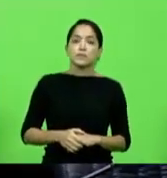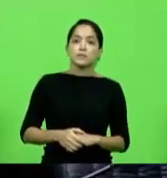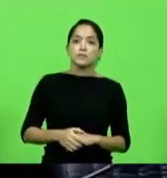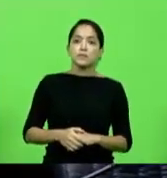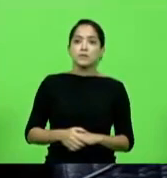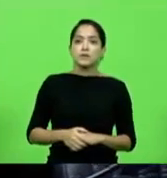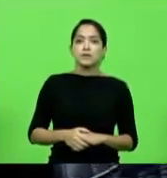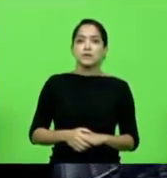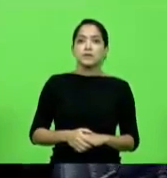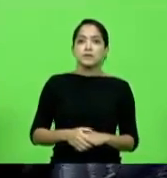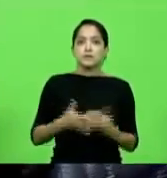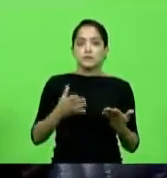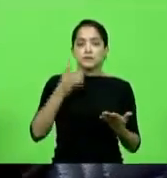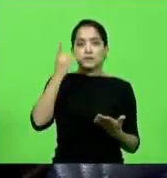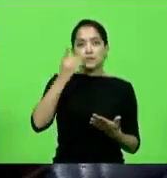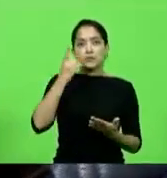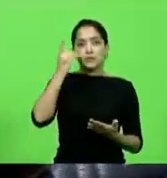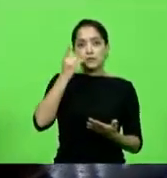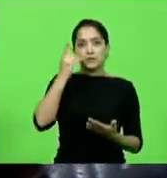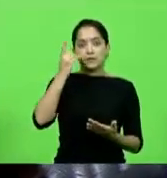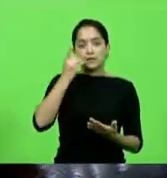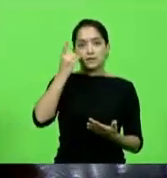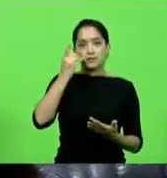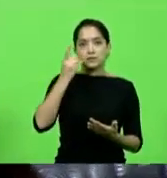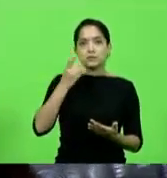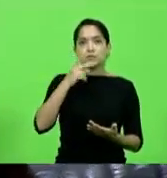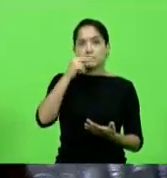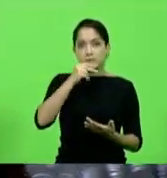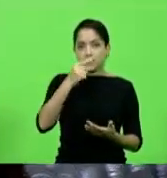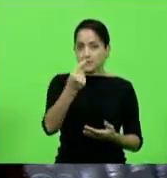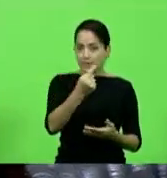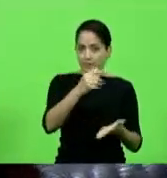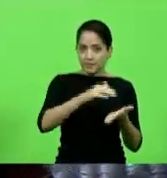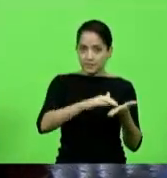Dunes vossa excelência é primeiro secretário